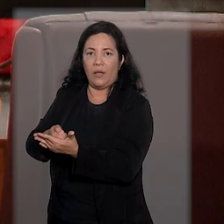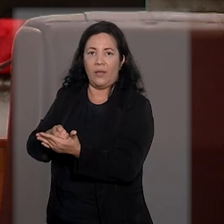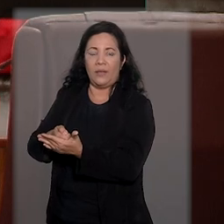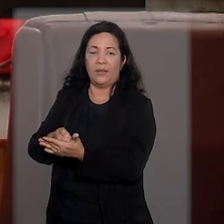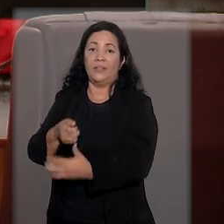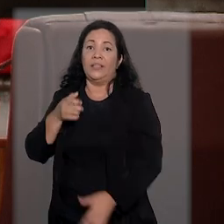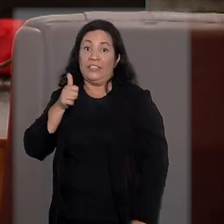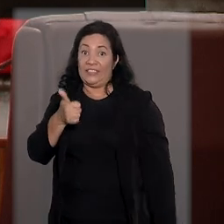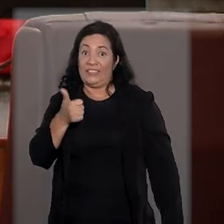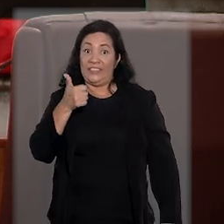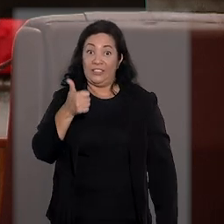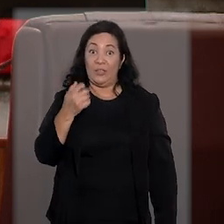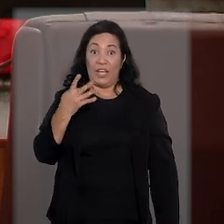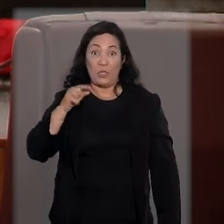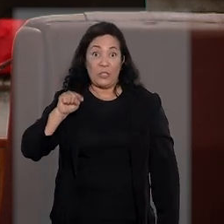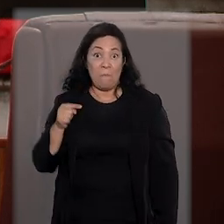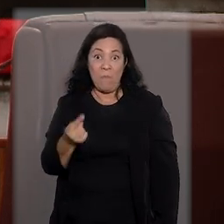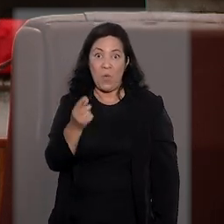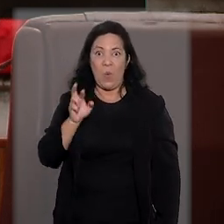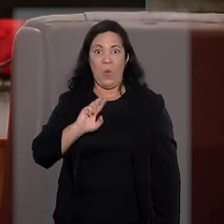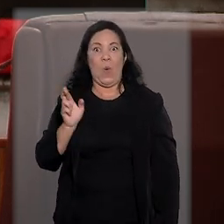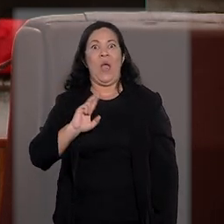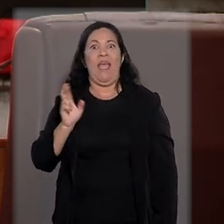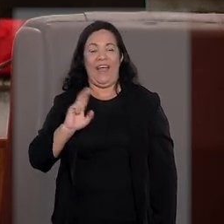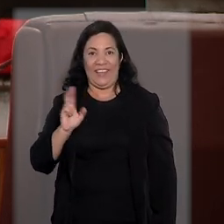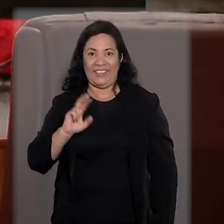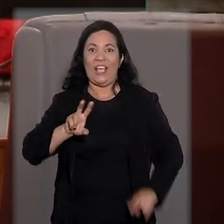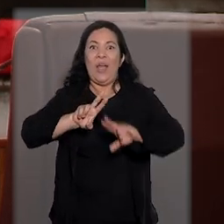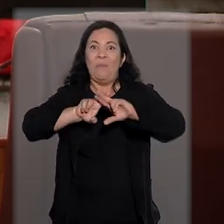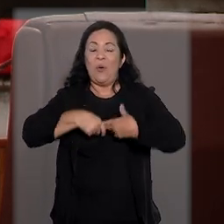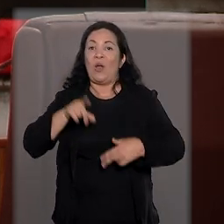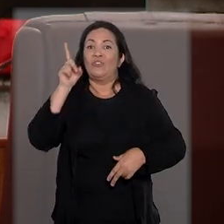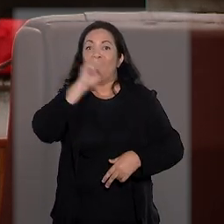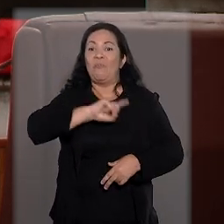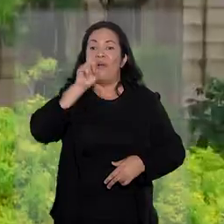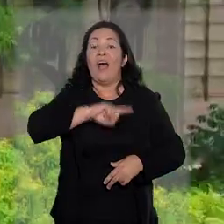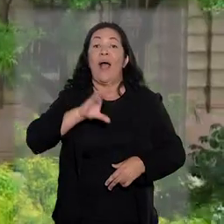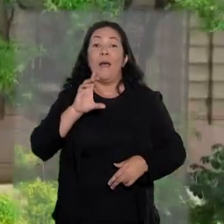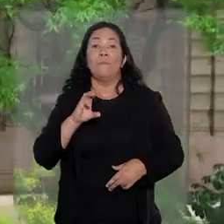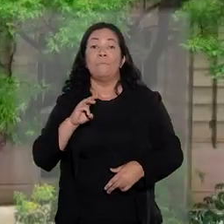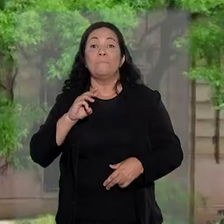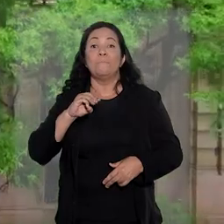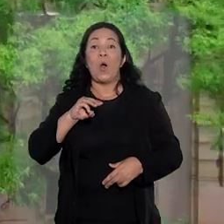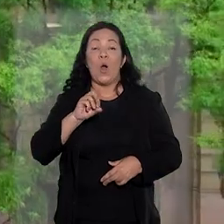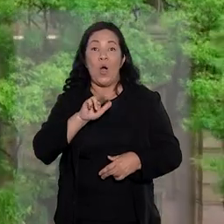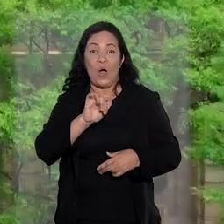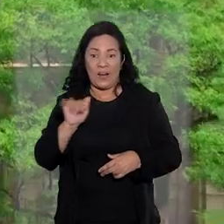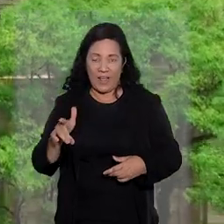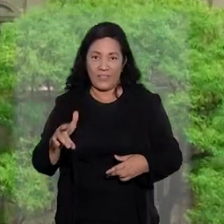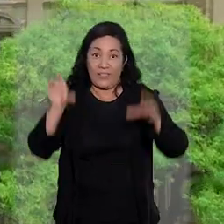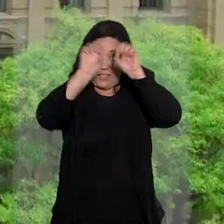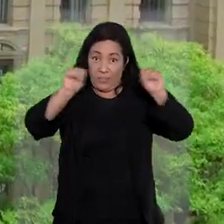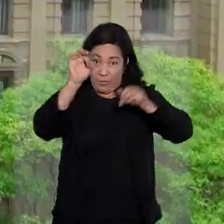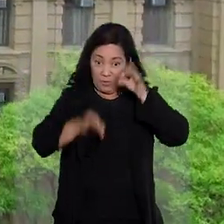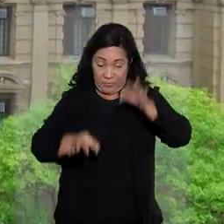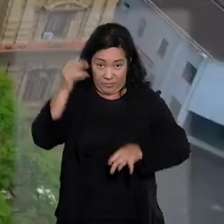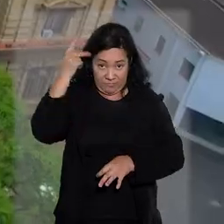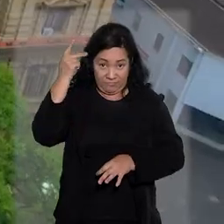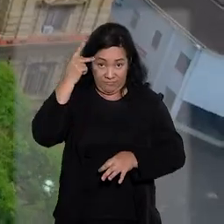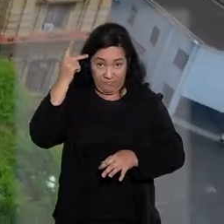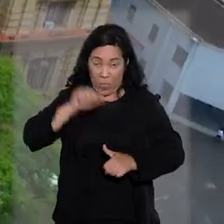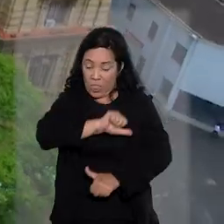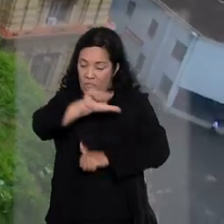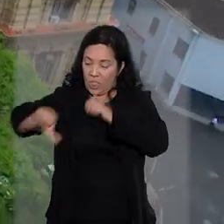ação em cerca de R 114 mil por danos materiais. Porém, o Tribunal de Justiça de São Paulo